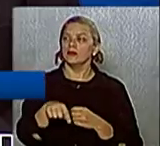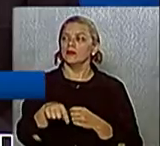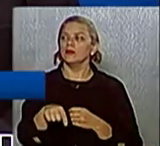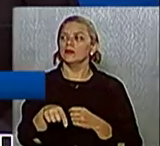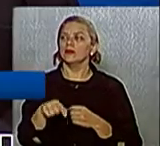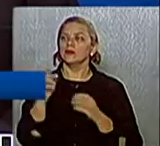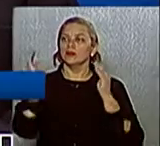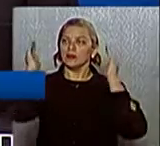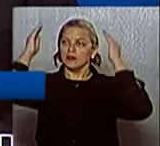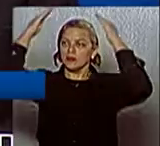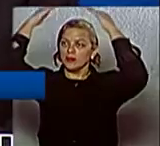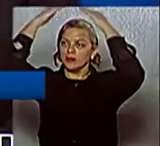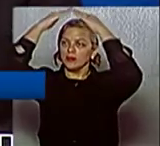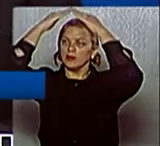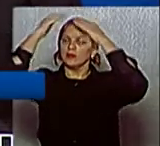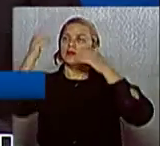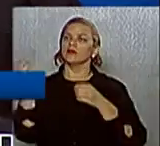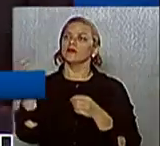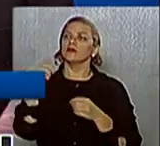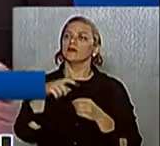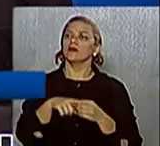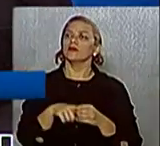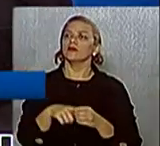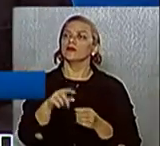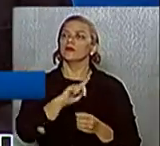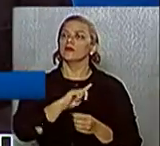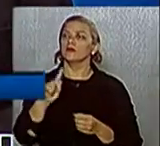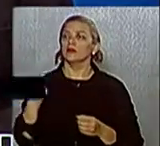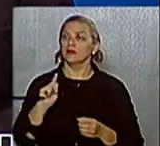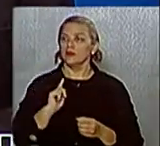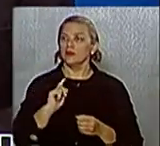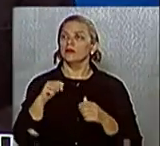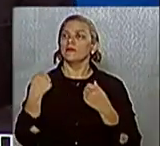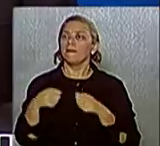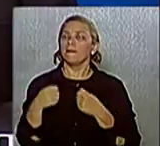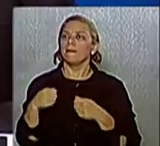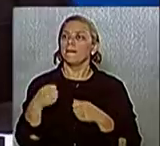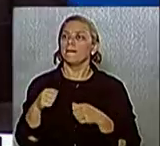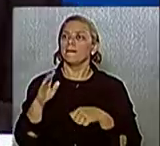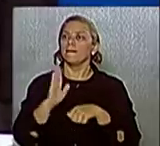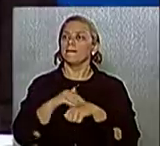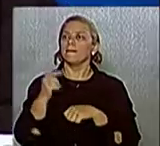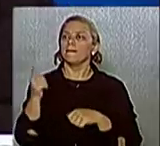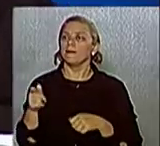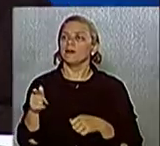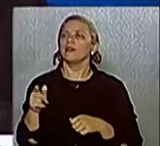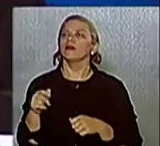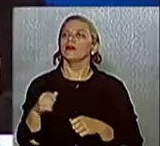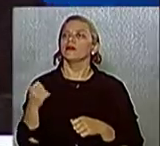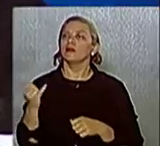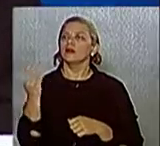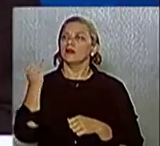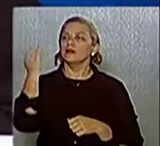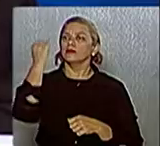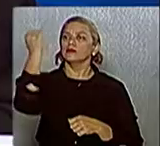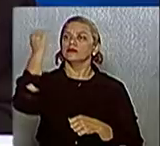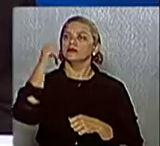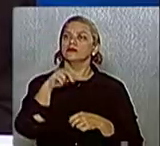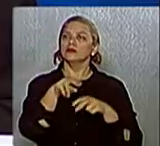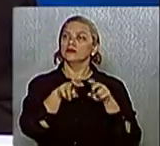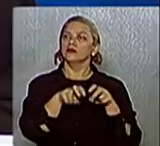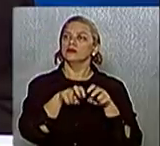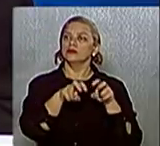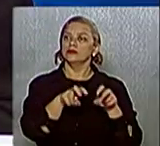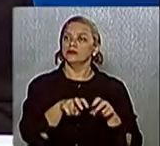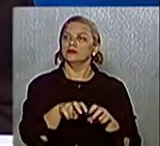E, lógico, que isso é importante mesmo, que venha o Papa mais vezes a Guaratinguetá. E nós damos importância à zona rural, tanto é